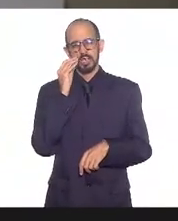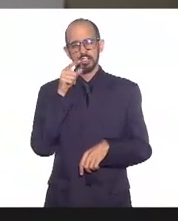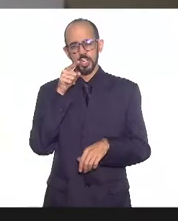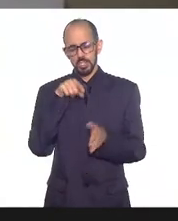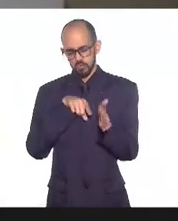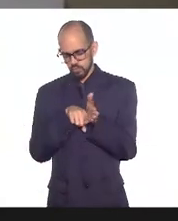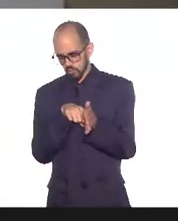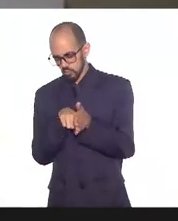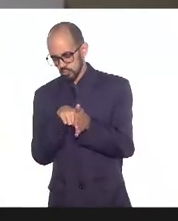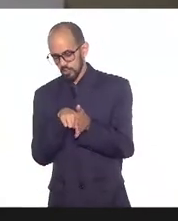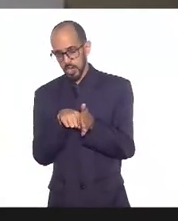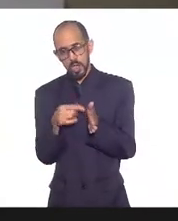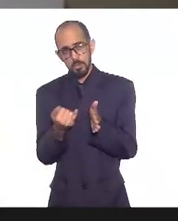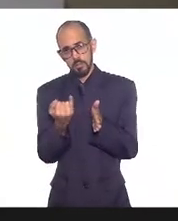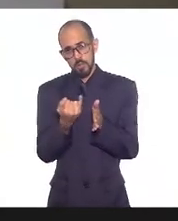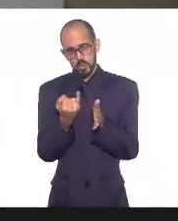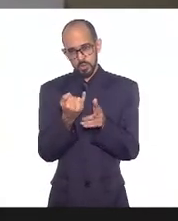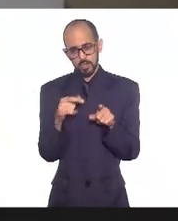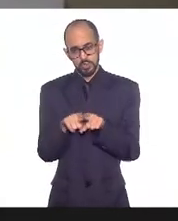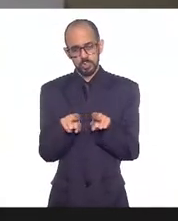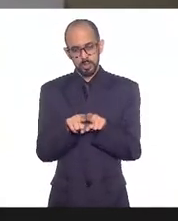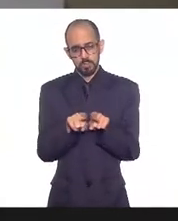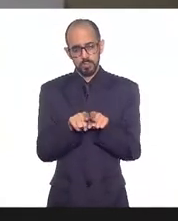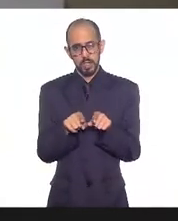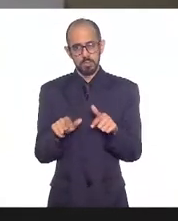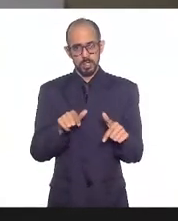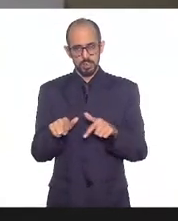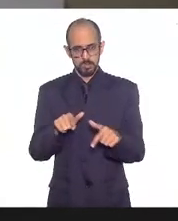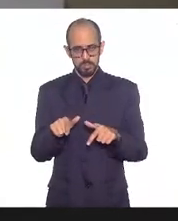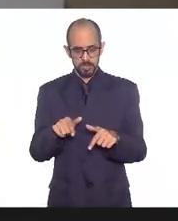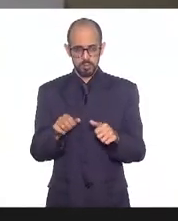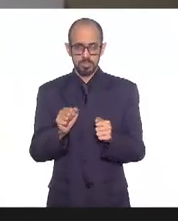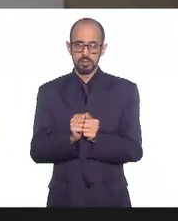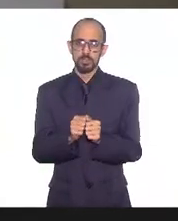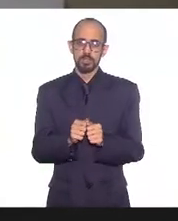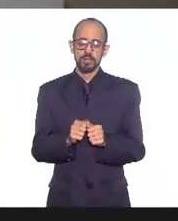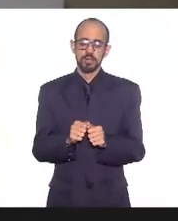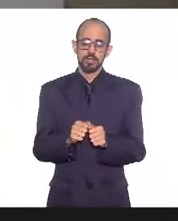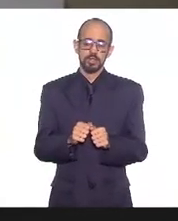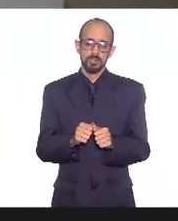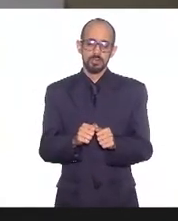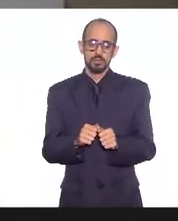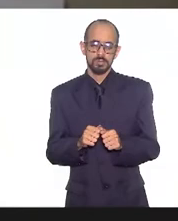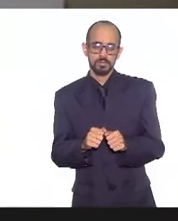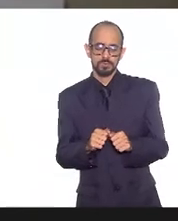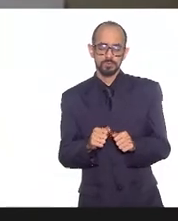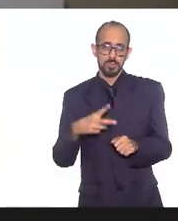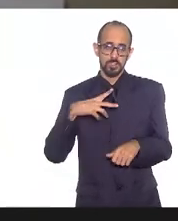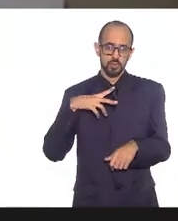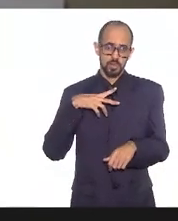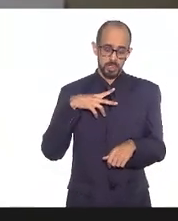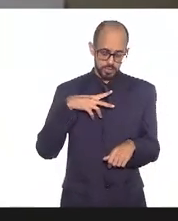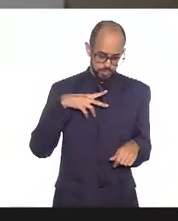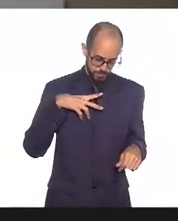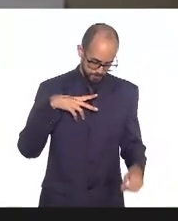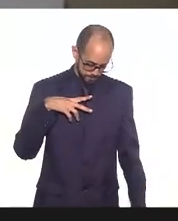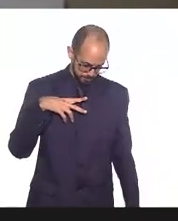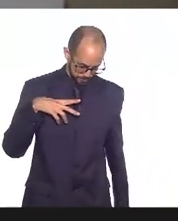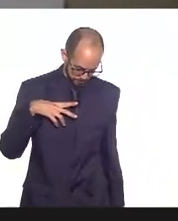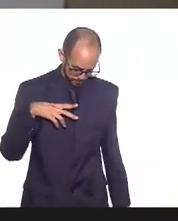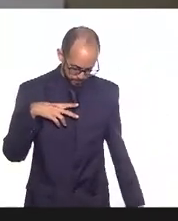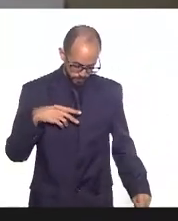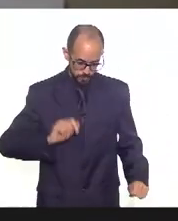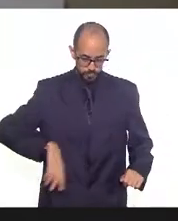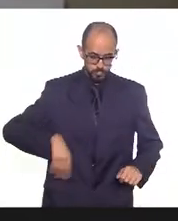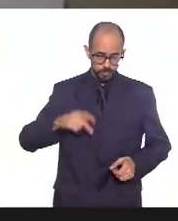questão importante de ser trabalhada pelas empresas né dentro por essas empresas privadas do